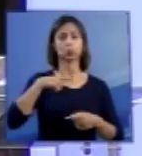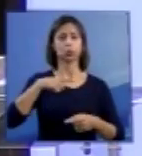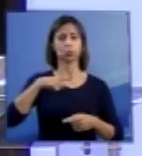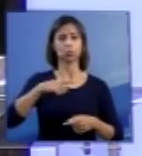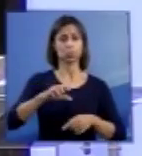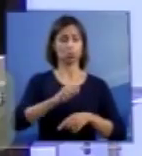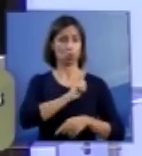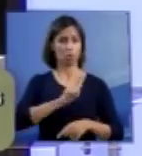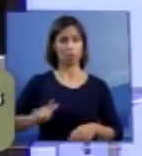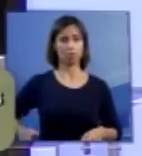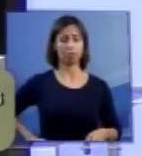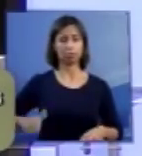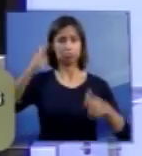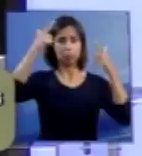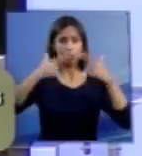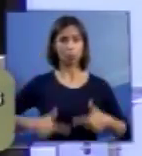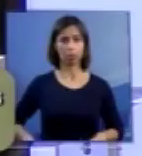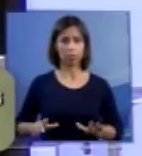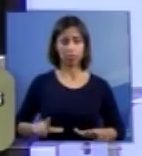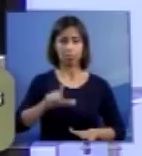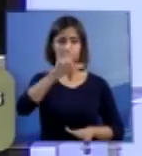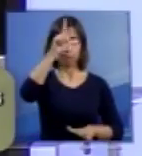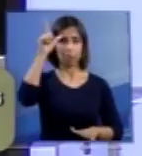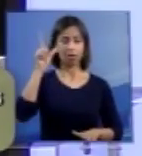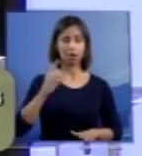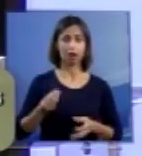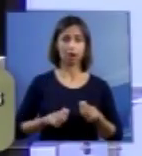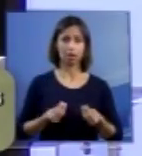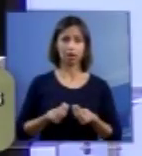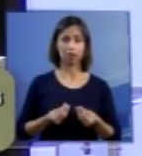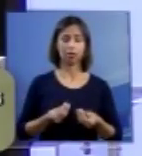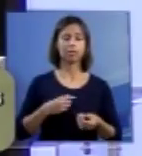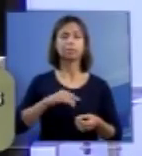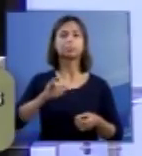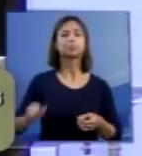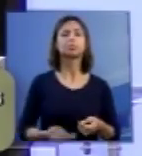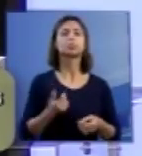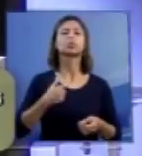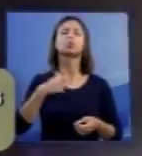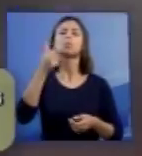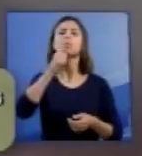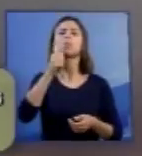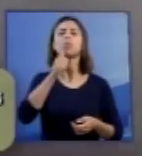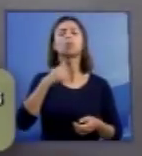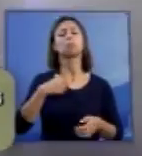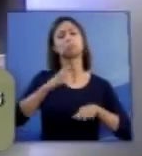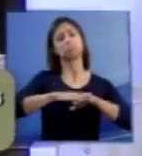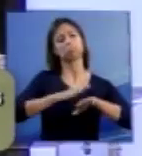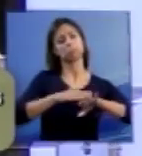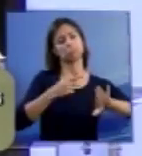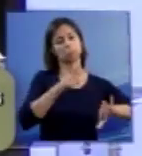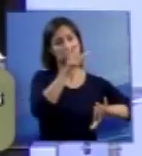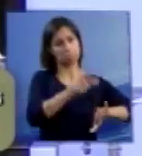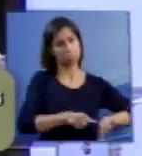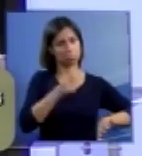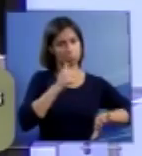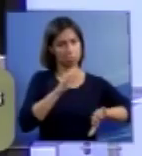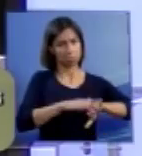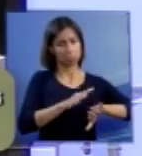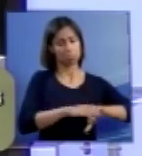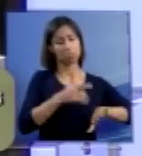A questão da possibilidade de que as mulheres brasileiras, que assim o desejarem, possam